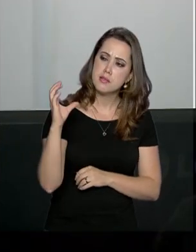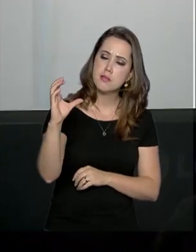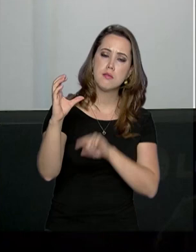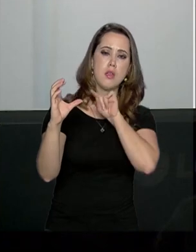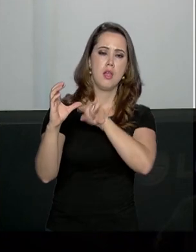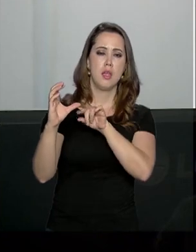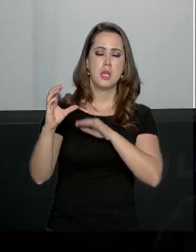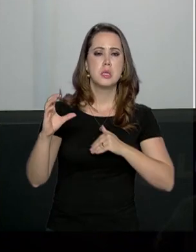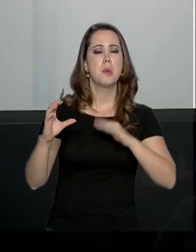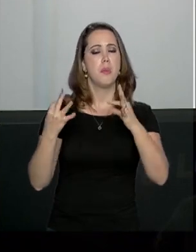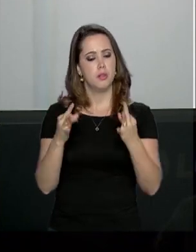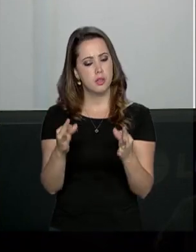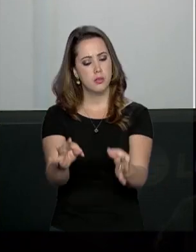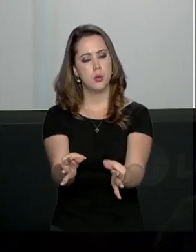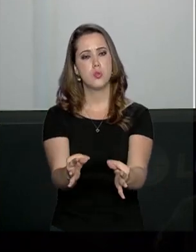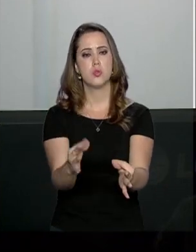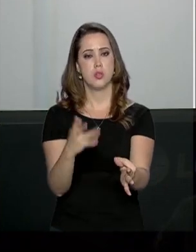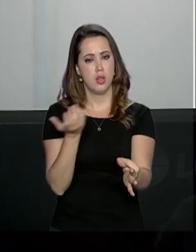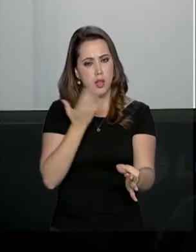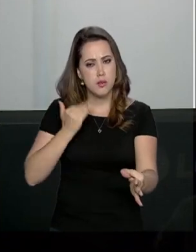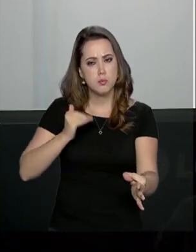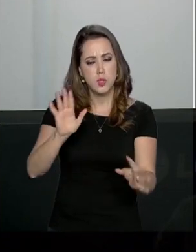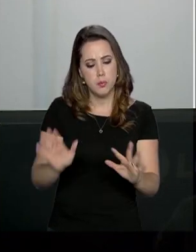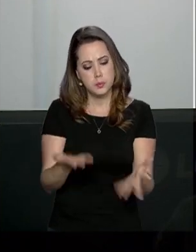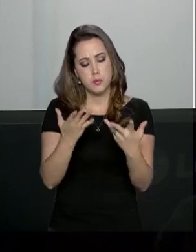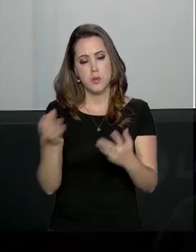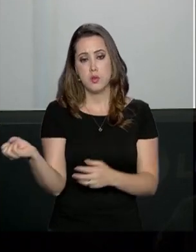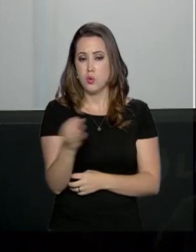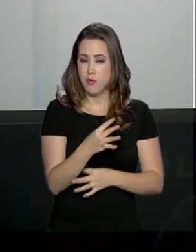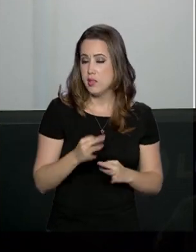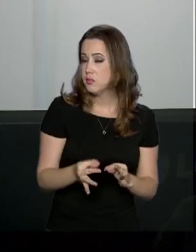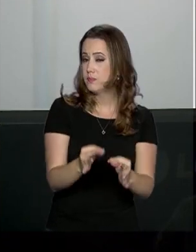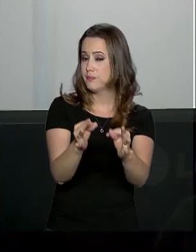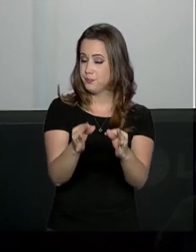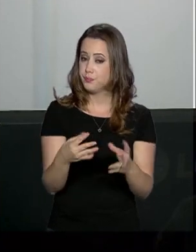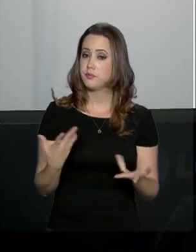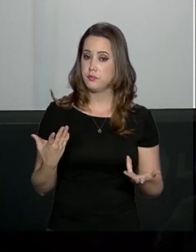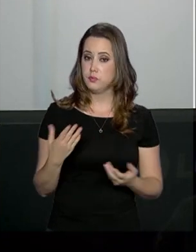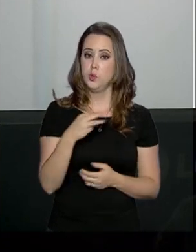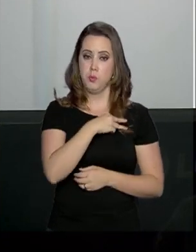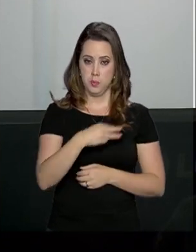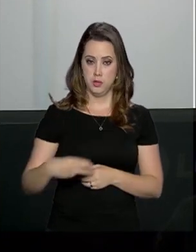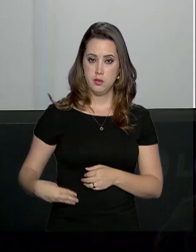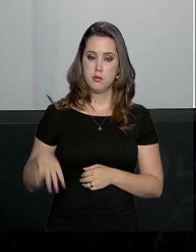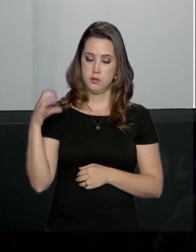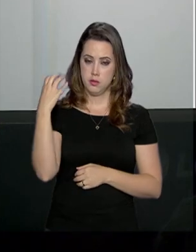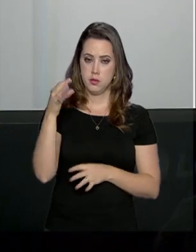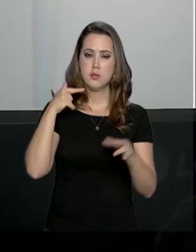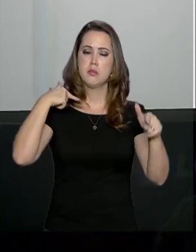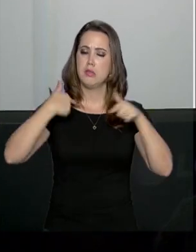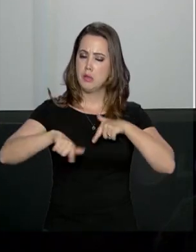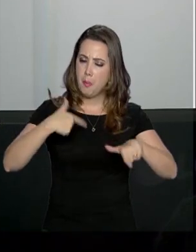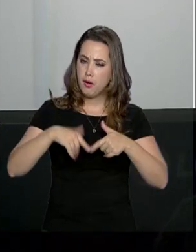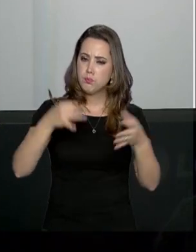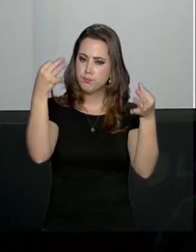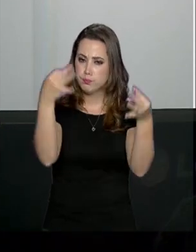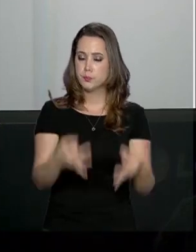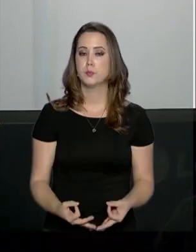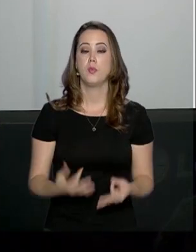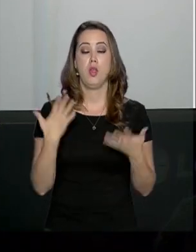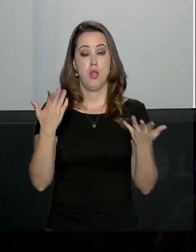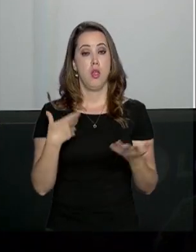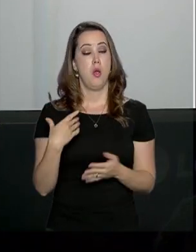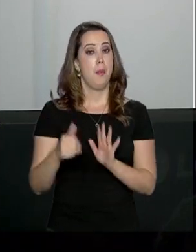pela tecnologia, pela inovação. O Marcos Fontes tem trabalhado muito bem nessa área.